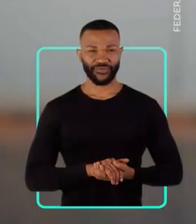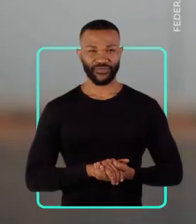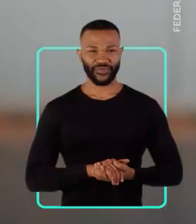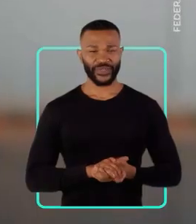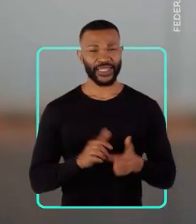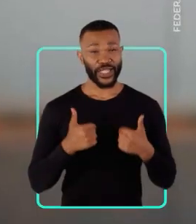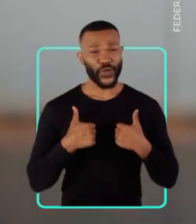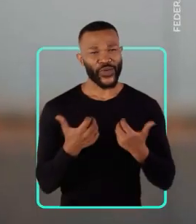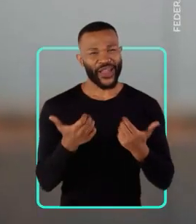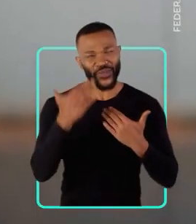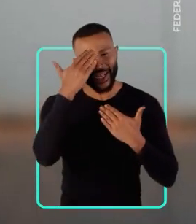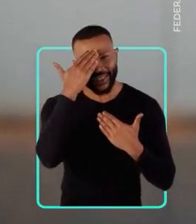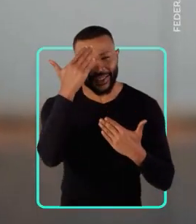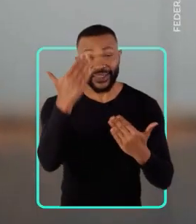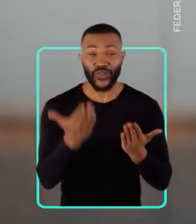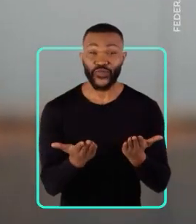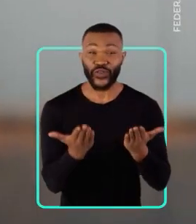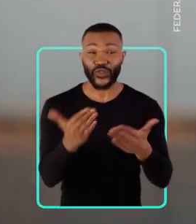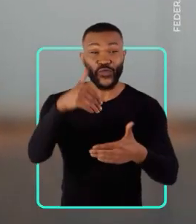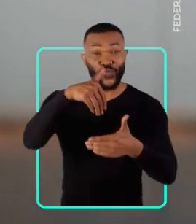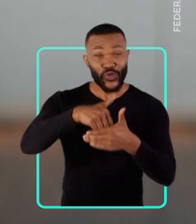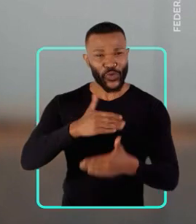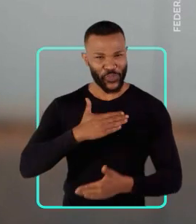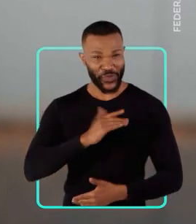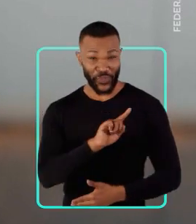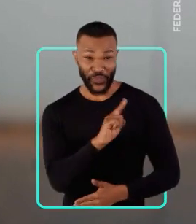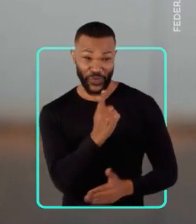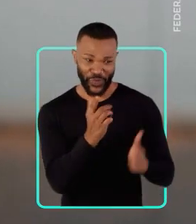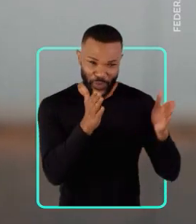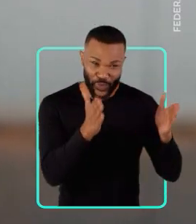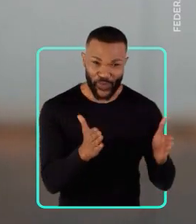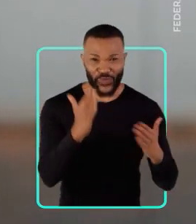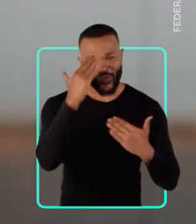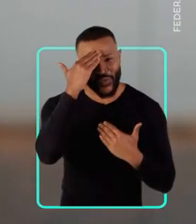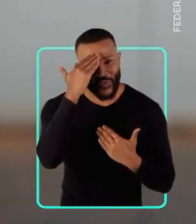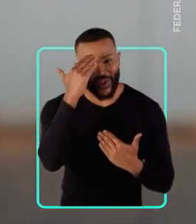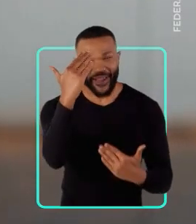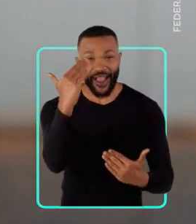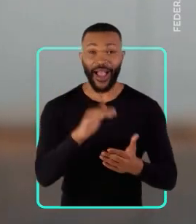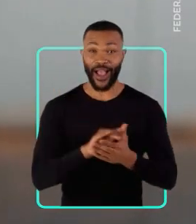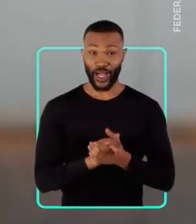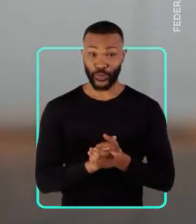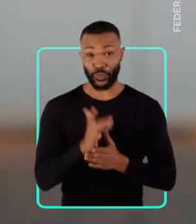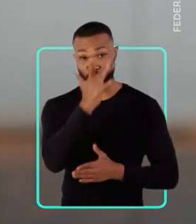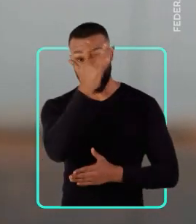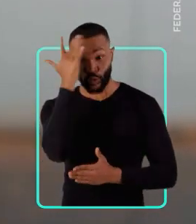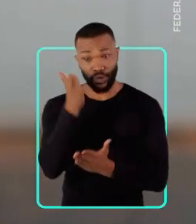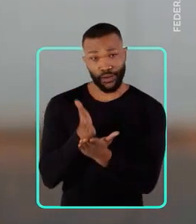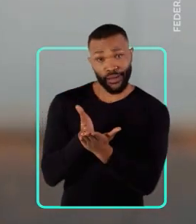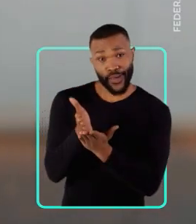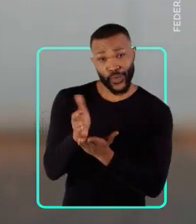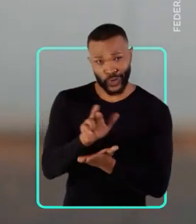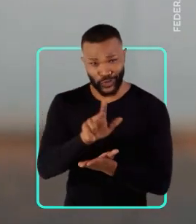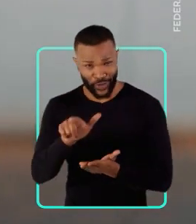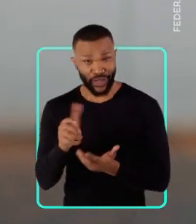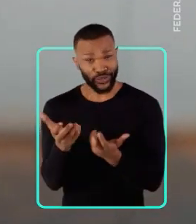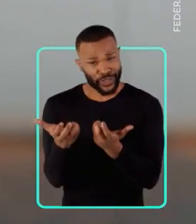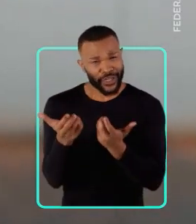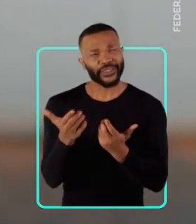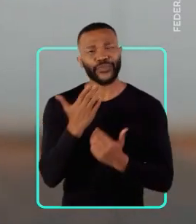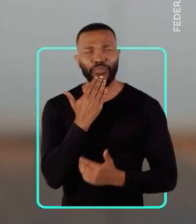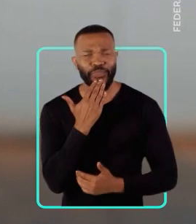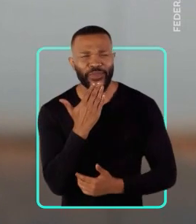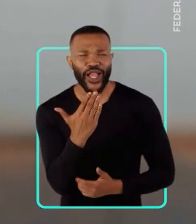Quero agradecer a você que votou em mim no primeiro turno. Muito obrigado. Para quem preferiu seguir um caminho diferente, peço